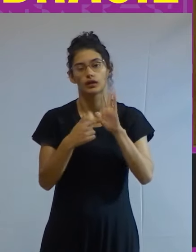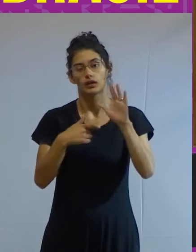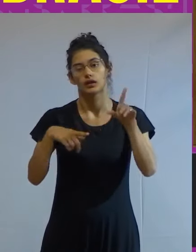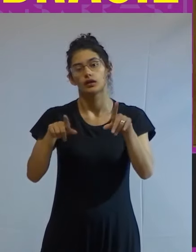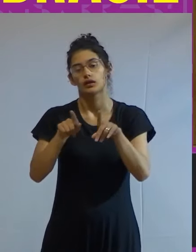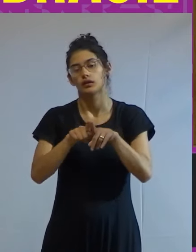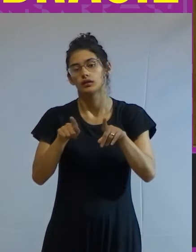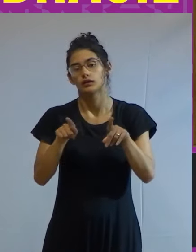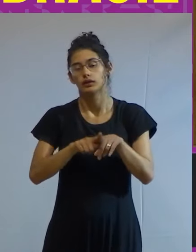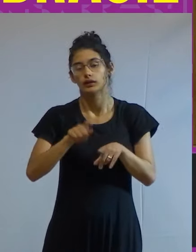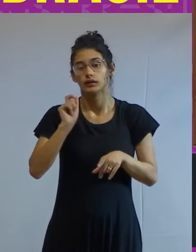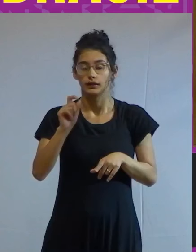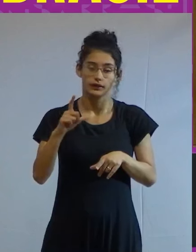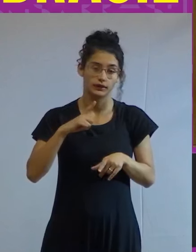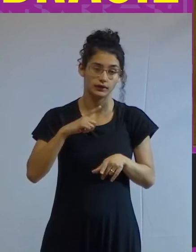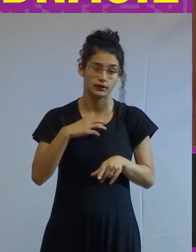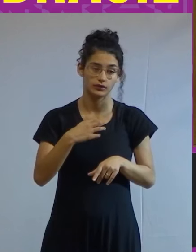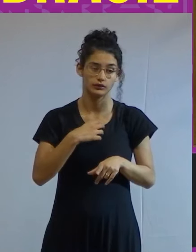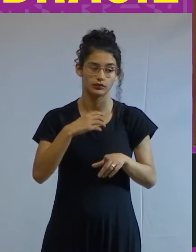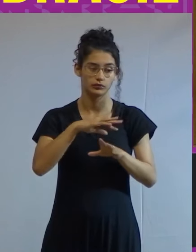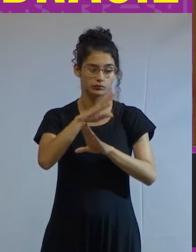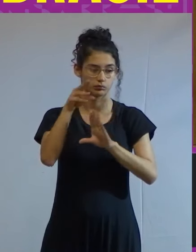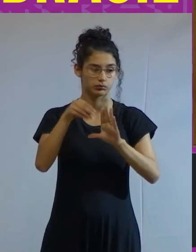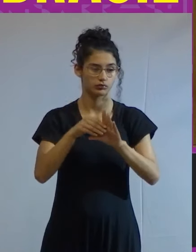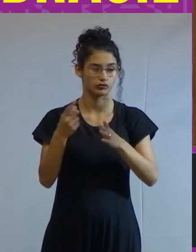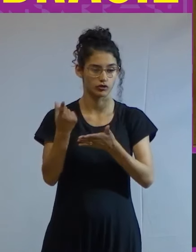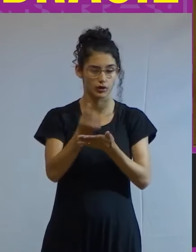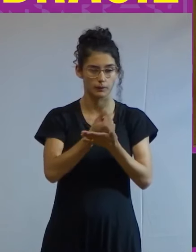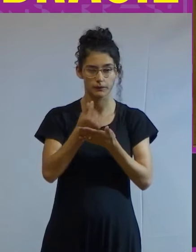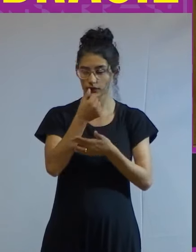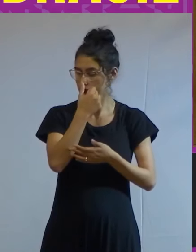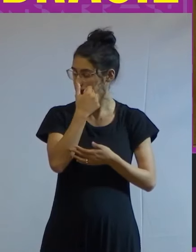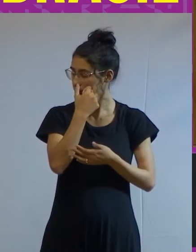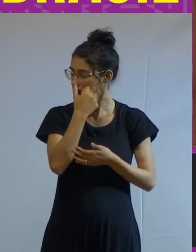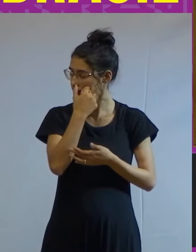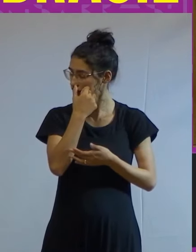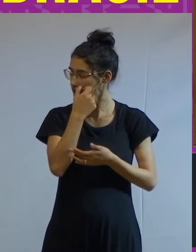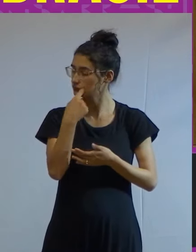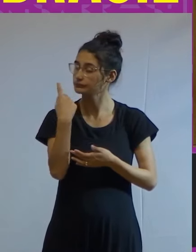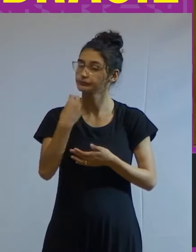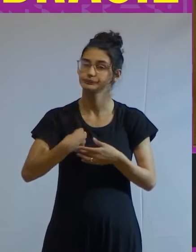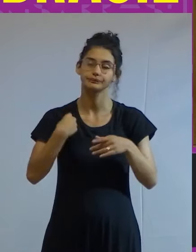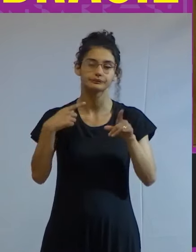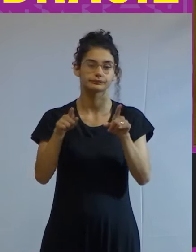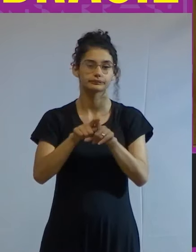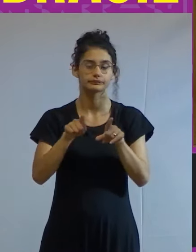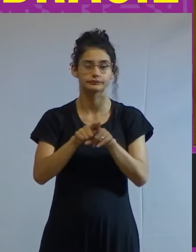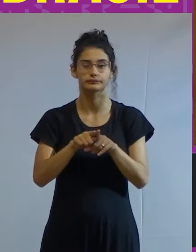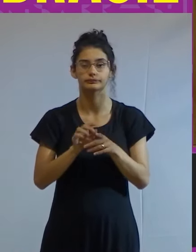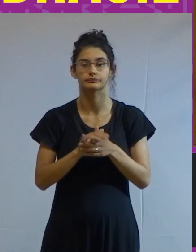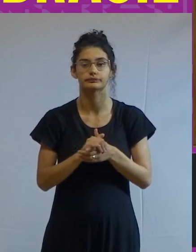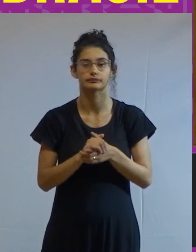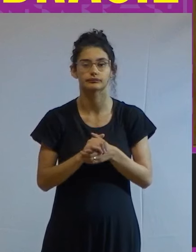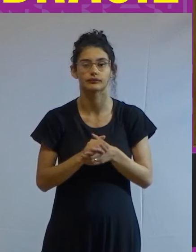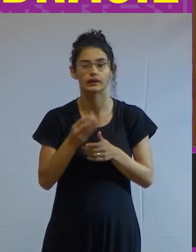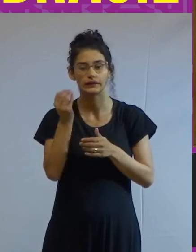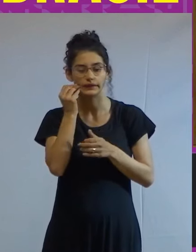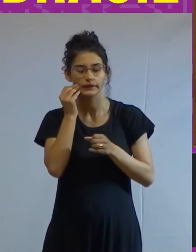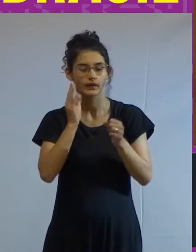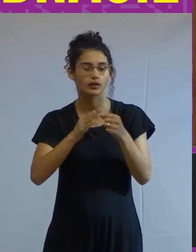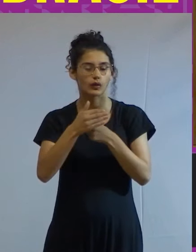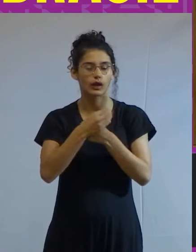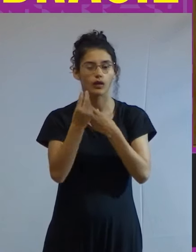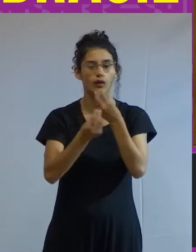ainda que em tempos de sobreacumulação de capital como os que vivemos enxugar entre aspas o Estado como